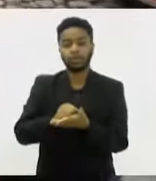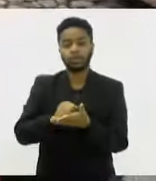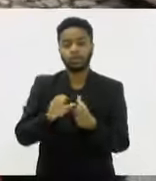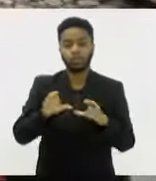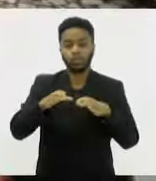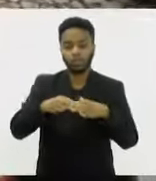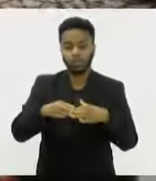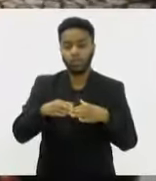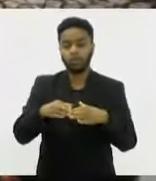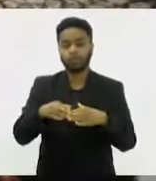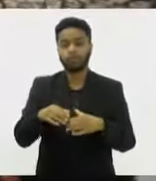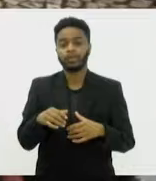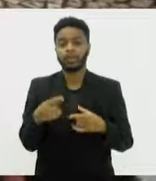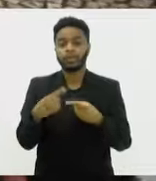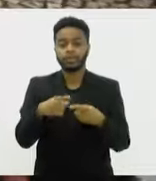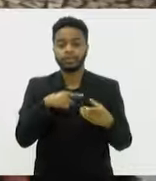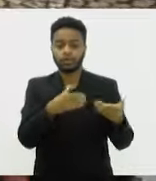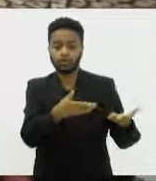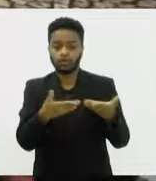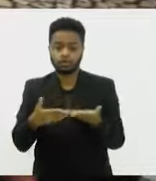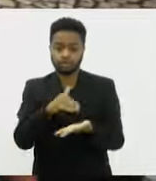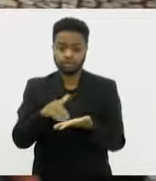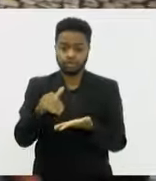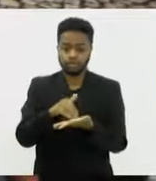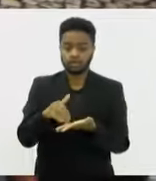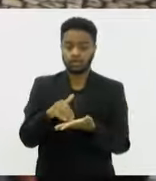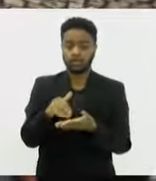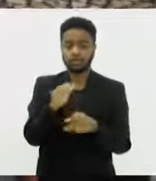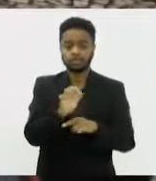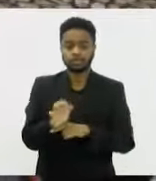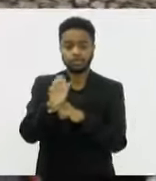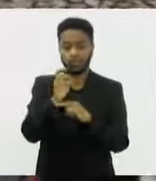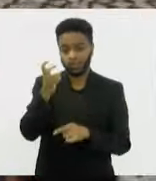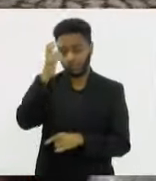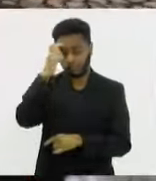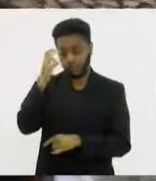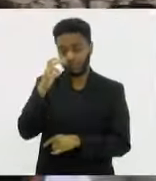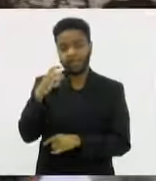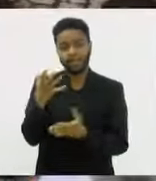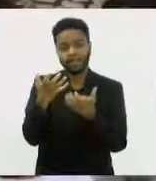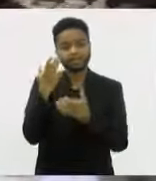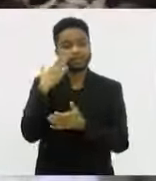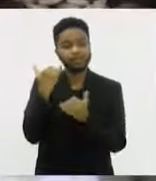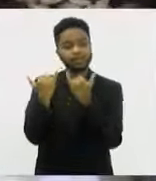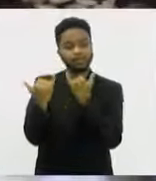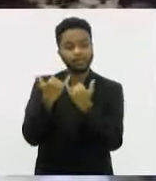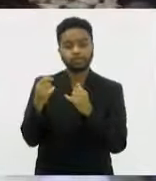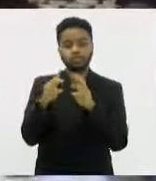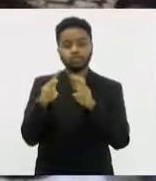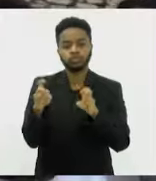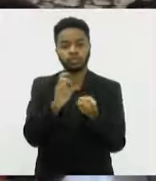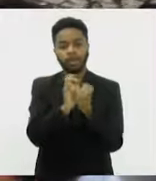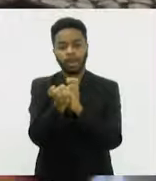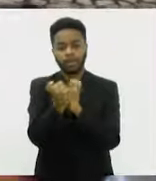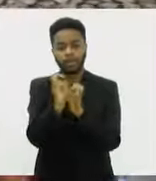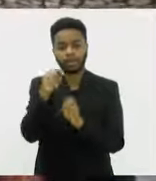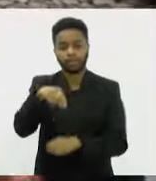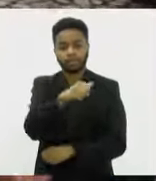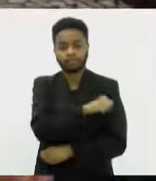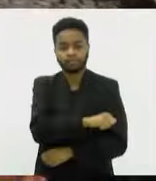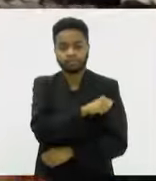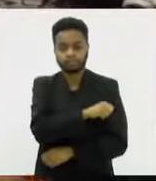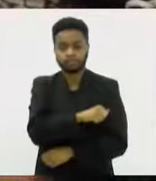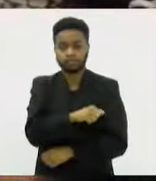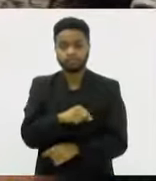O chamado da Secretaria Estadual de Cultura e Economia Criativa tem como objetivo coletar informações sobre a prática da capoeira no estado do Rio de